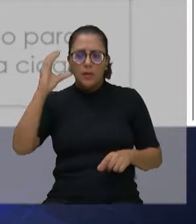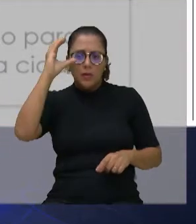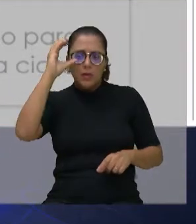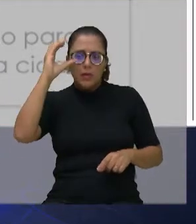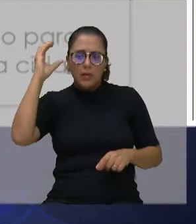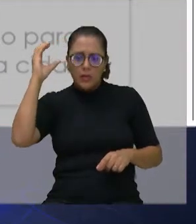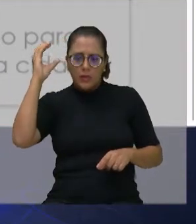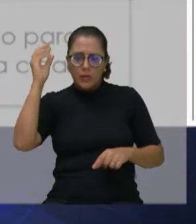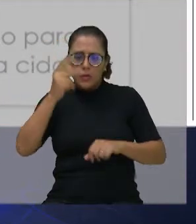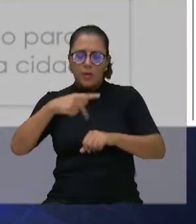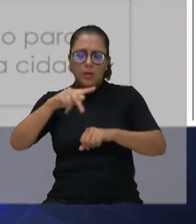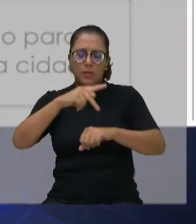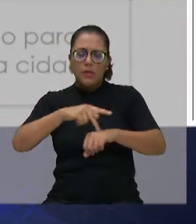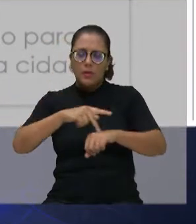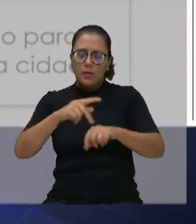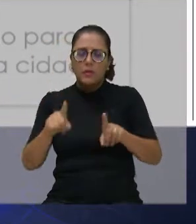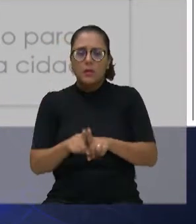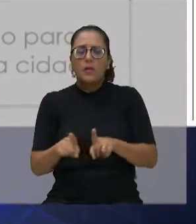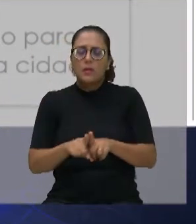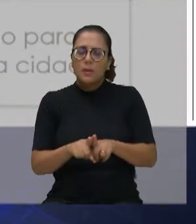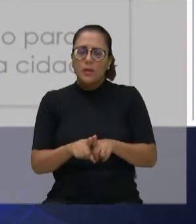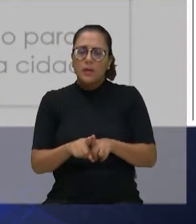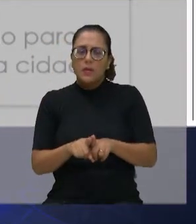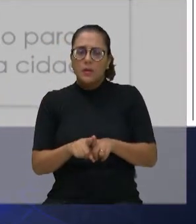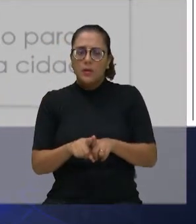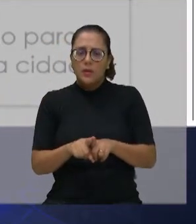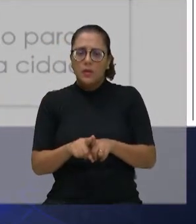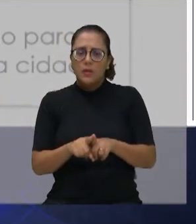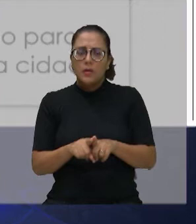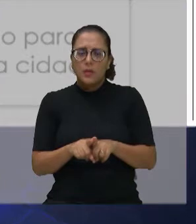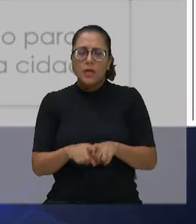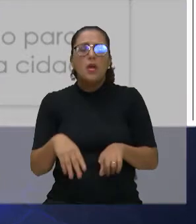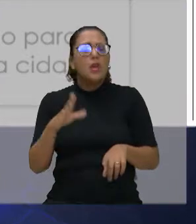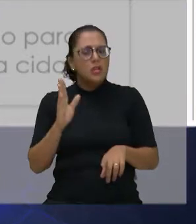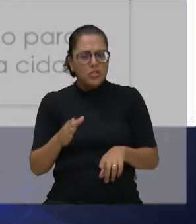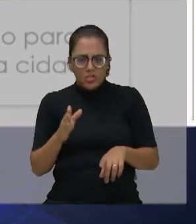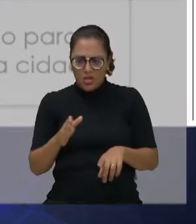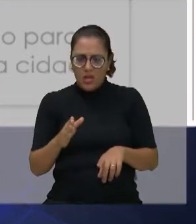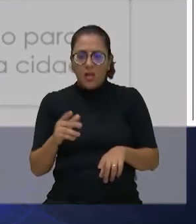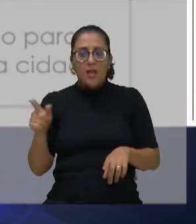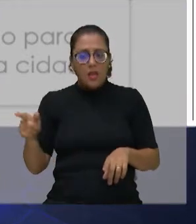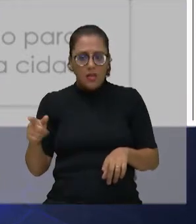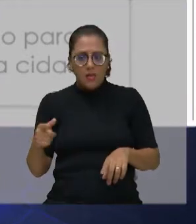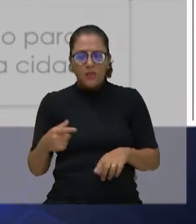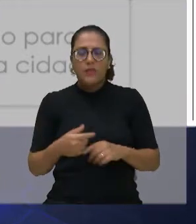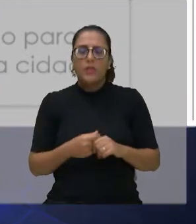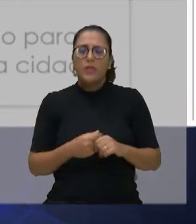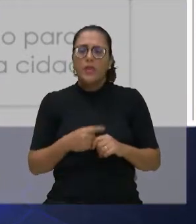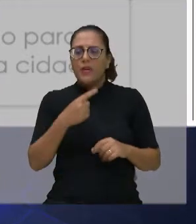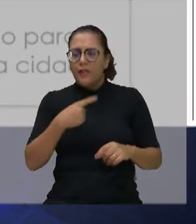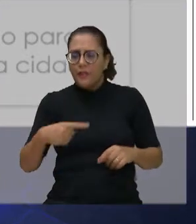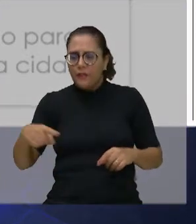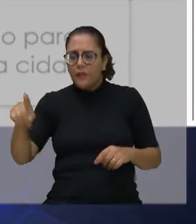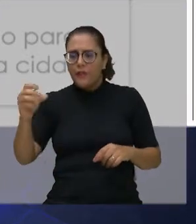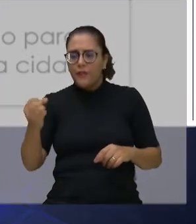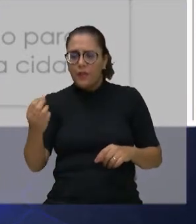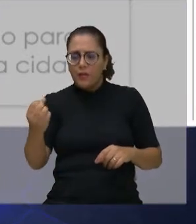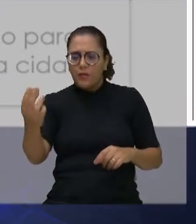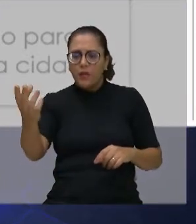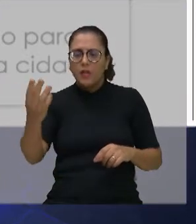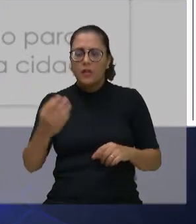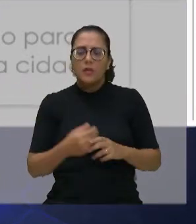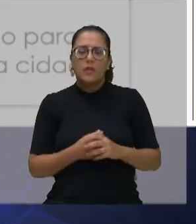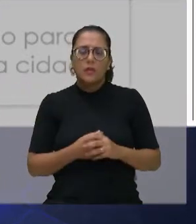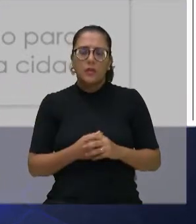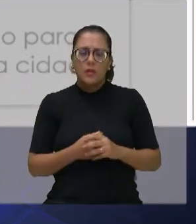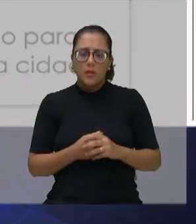aprovou um requerimento, fui convidada pelo Congresso Nacional, nós tínhamos feito uma CEI da violência